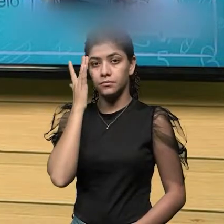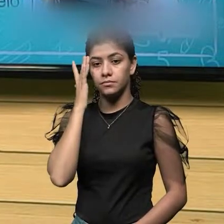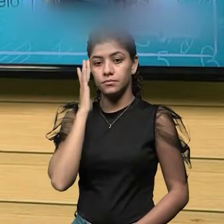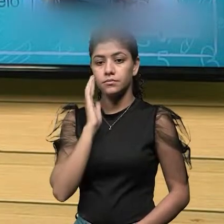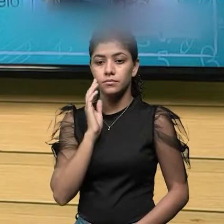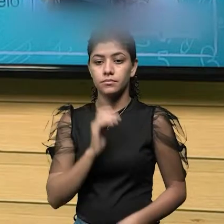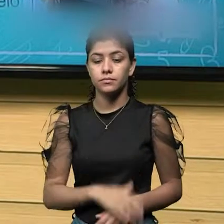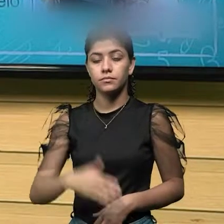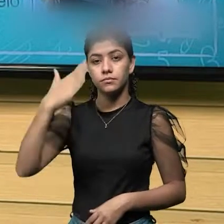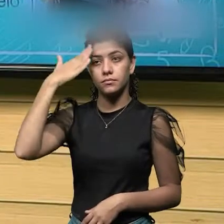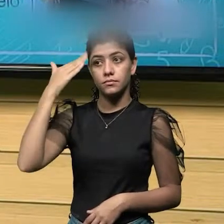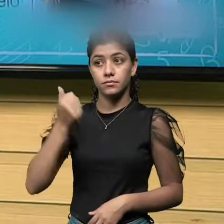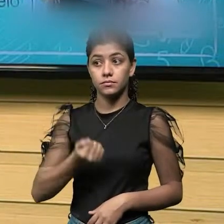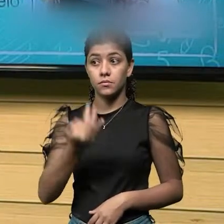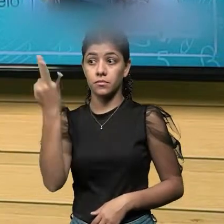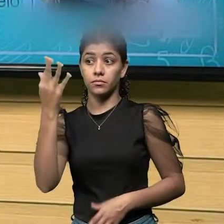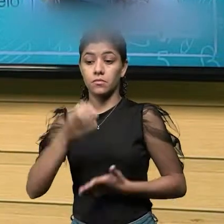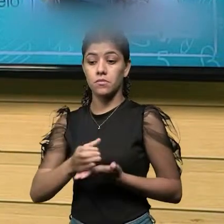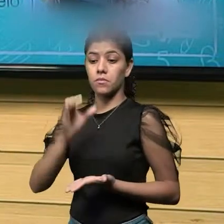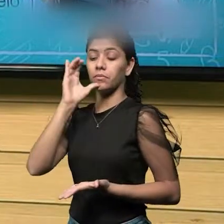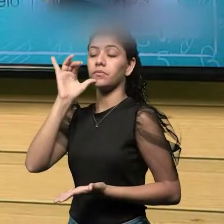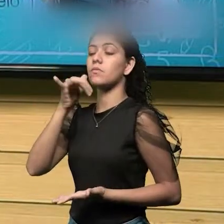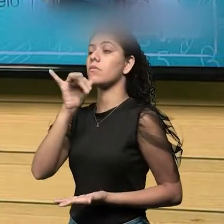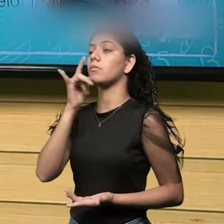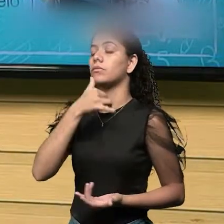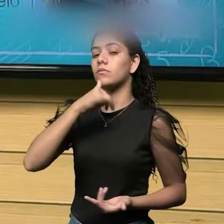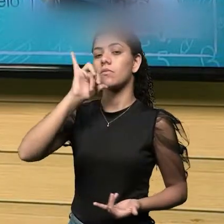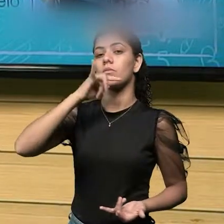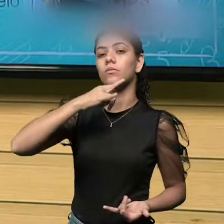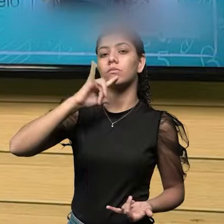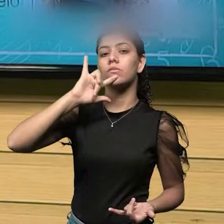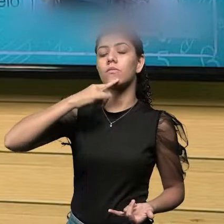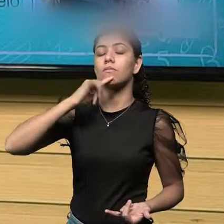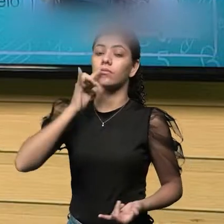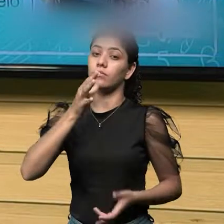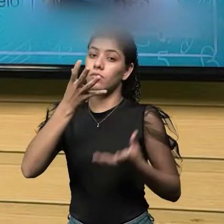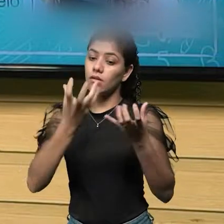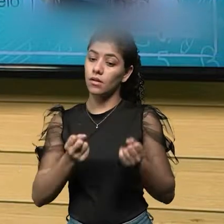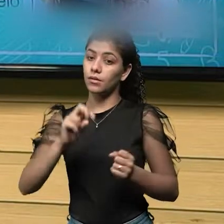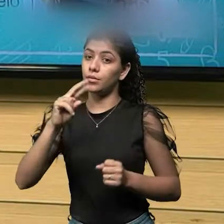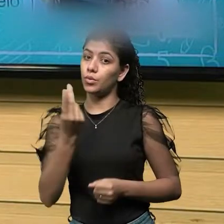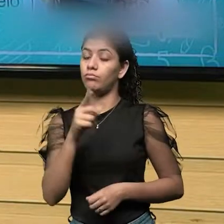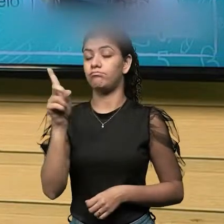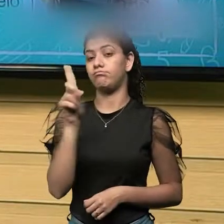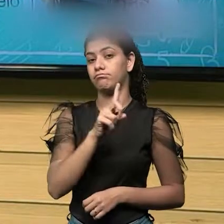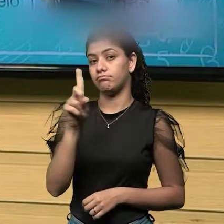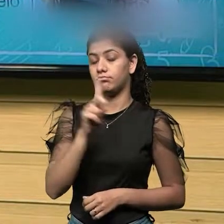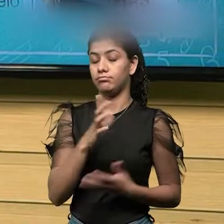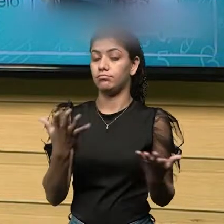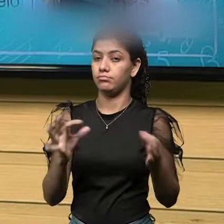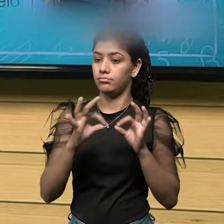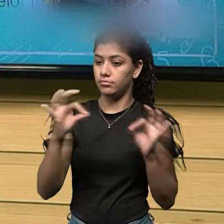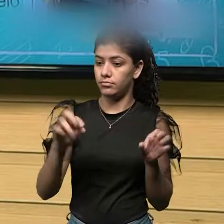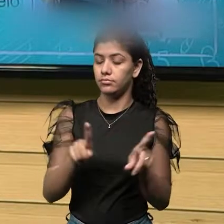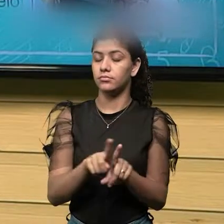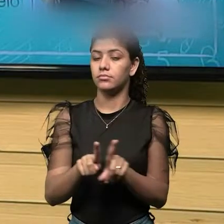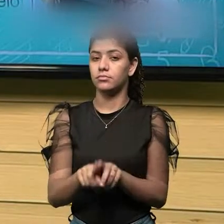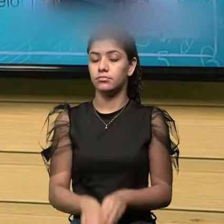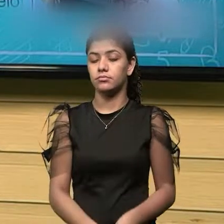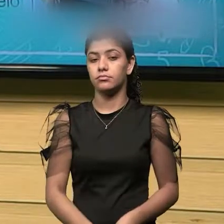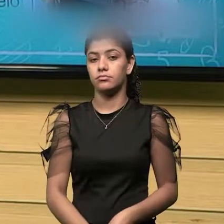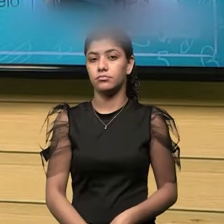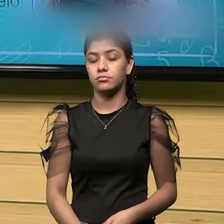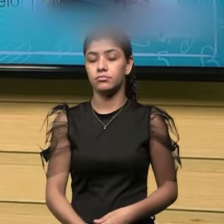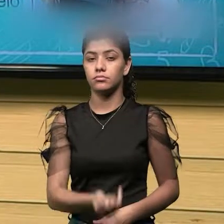quanto de álcool ela consumiu, ou se está dentro do aceitável ou não. É um instrumento de medida também, ele mede a